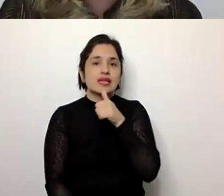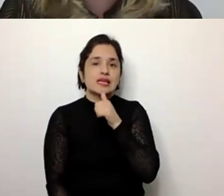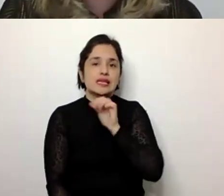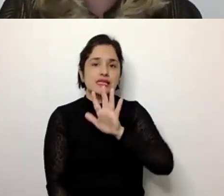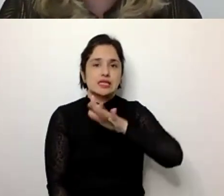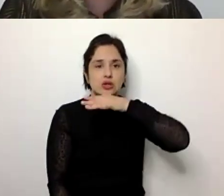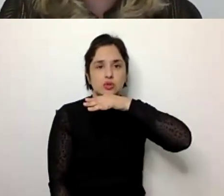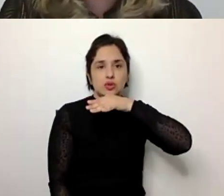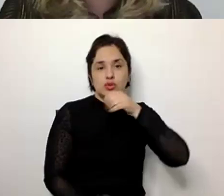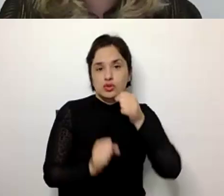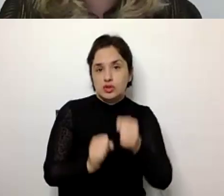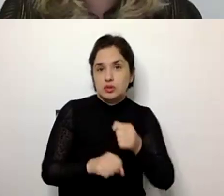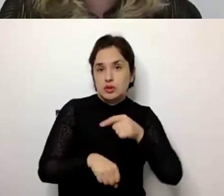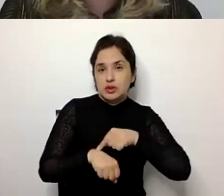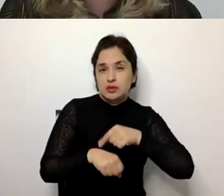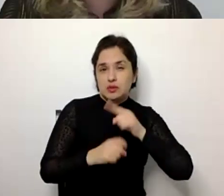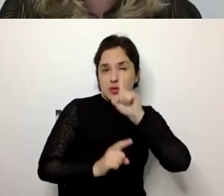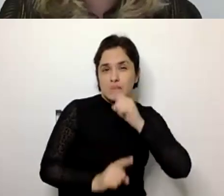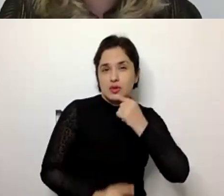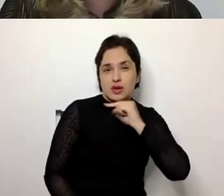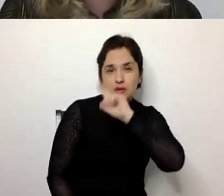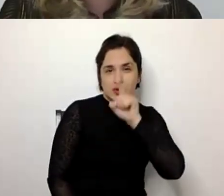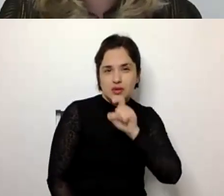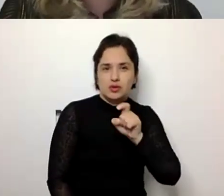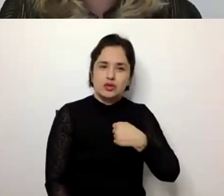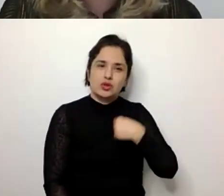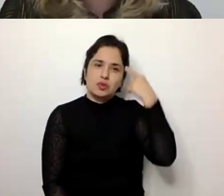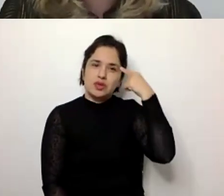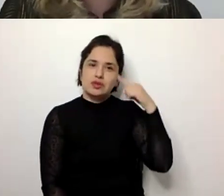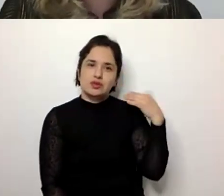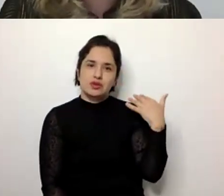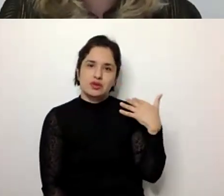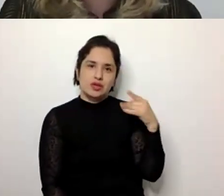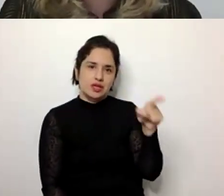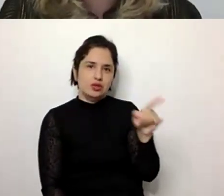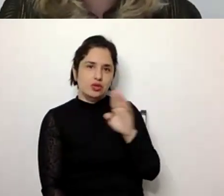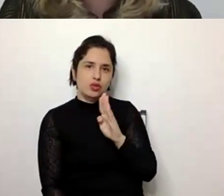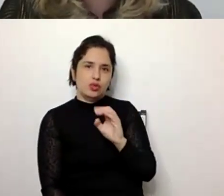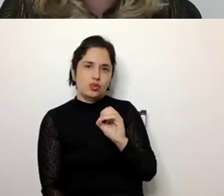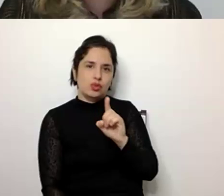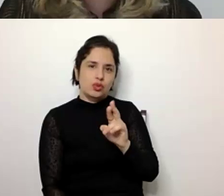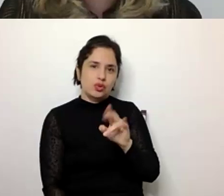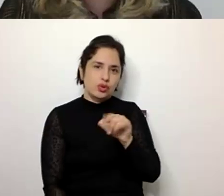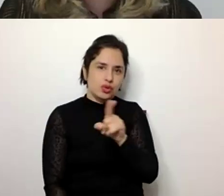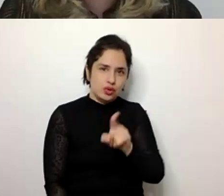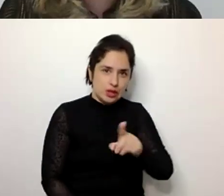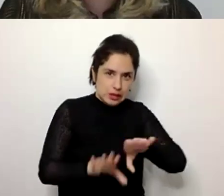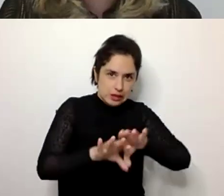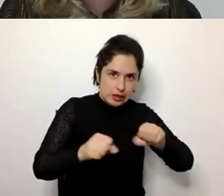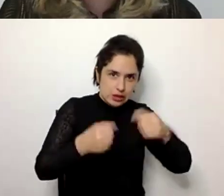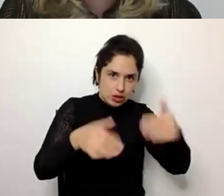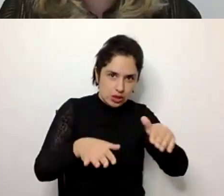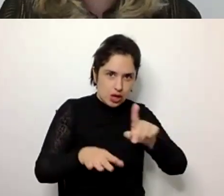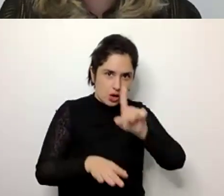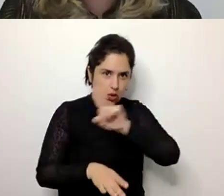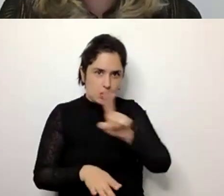a ver se podemos deixar um tempinho para uma pergunta, que me parece que tu, Boris, la tenias na pergunta, ou tenias alguma pergunta?